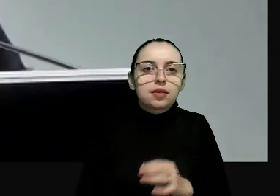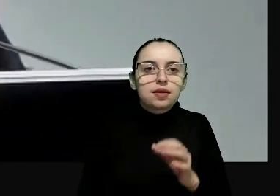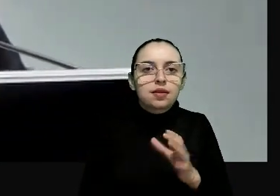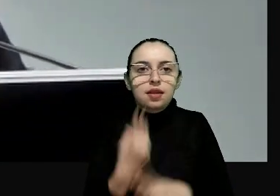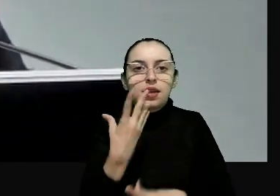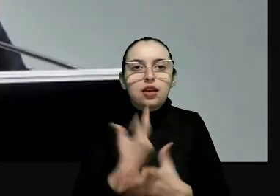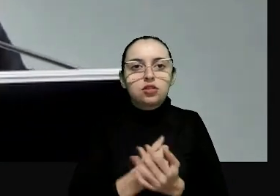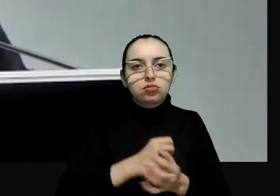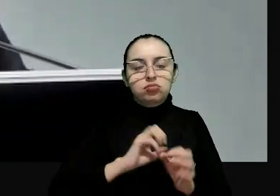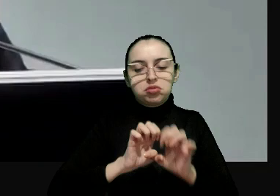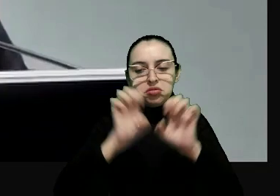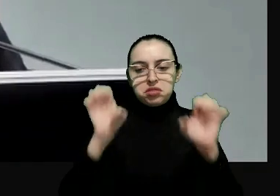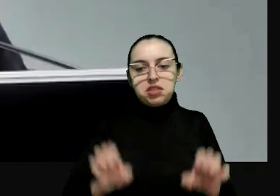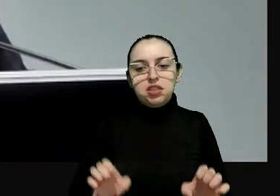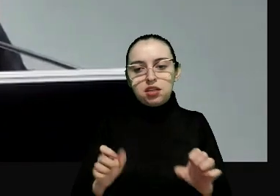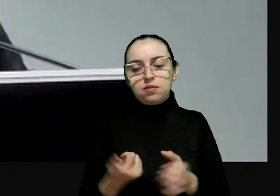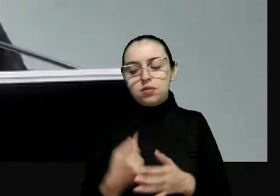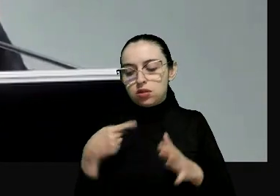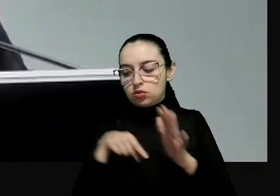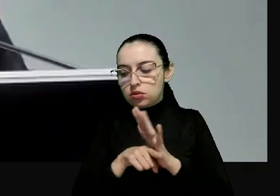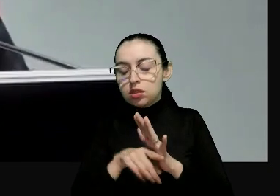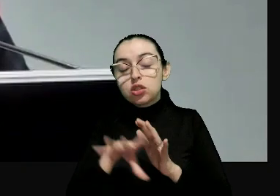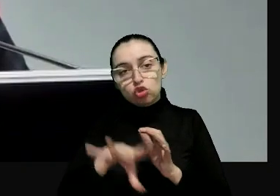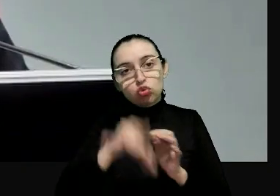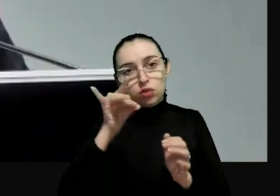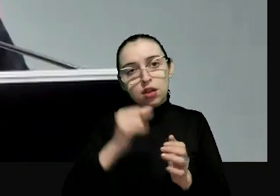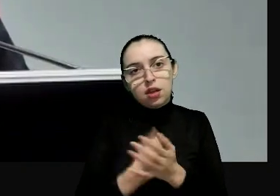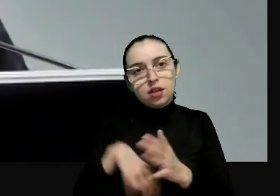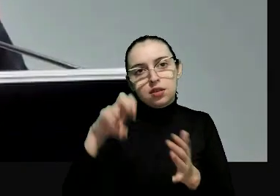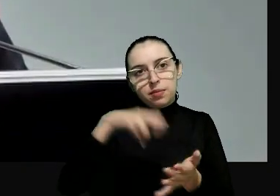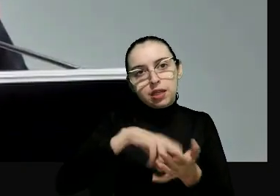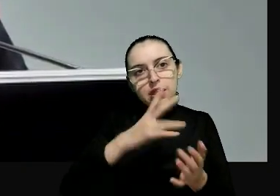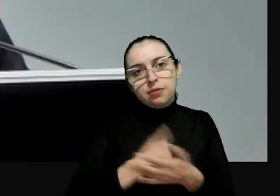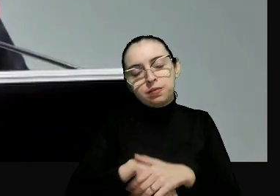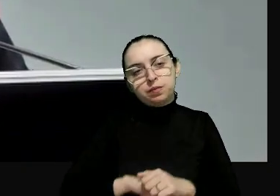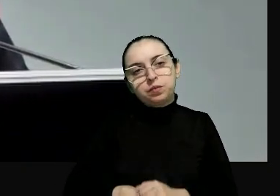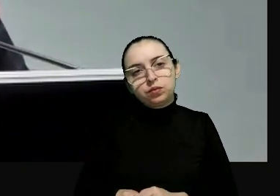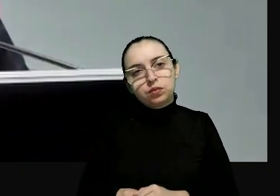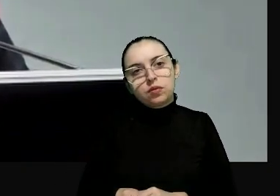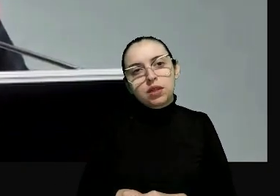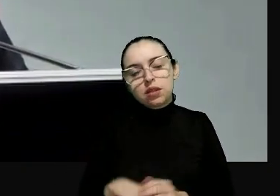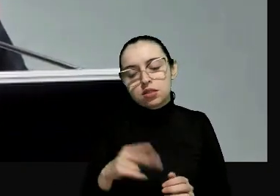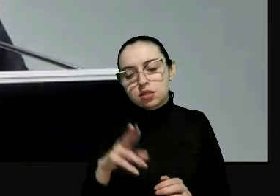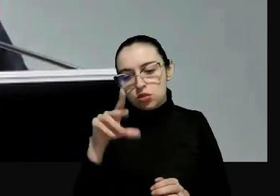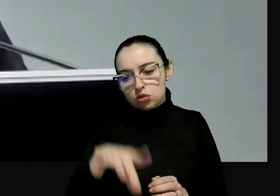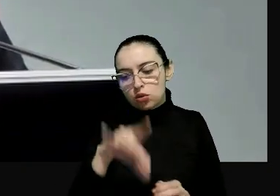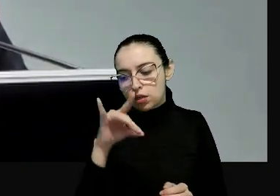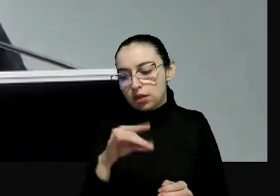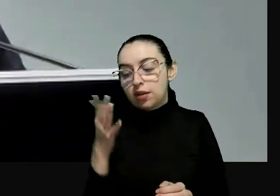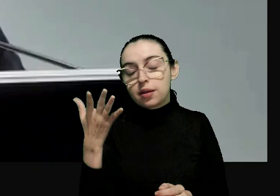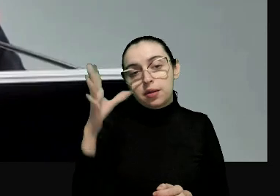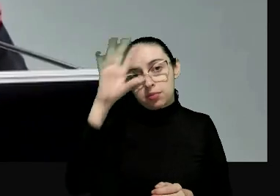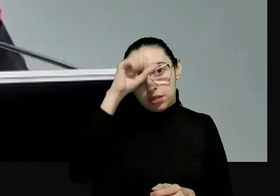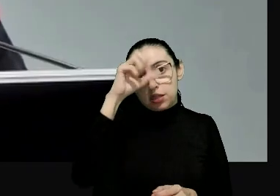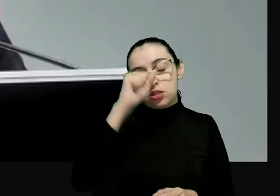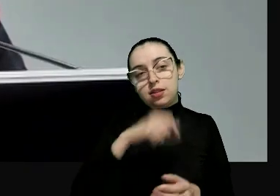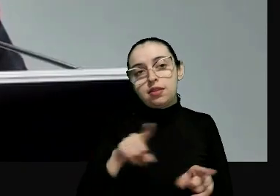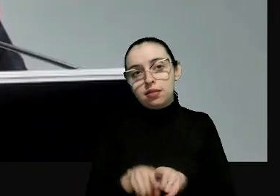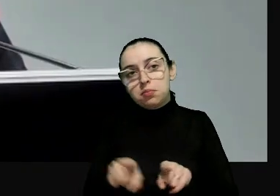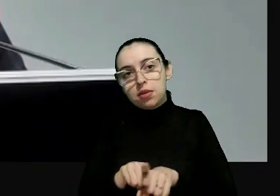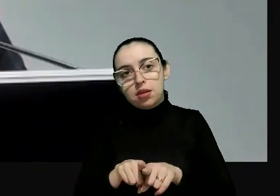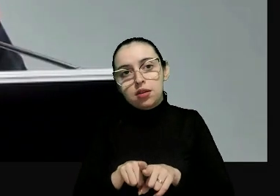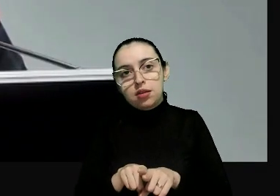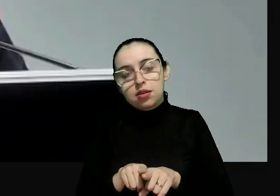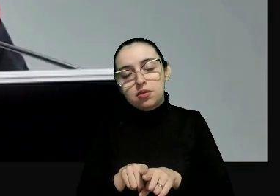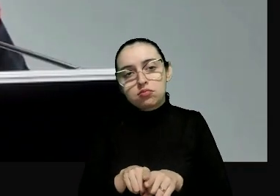a criação de mecanismos nacionais de implementação das decisões estruturais. Porque nas decisões estruturais, isso eu aprendi também no sistema